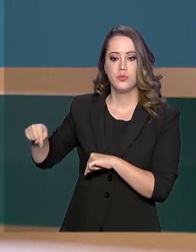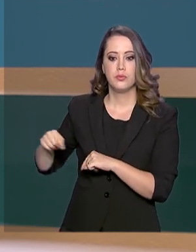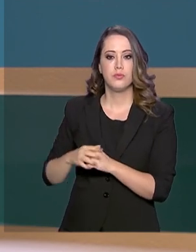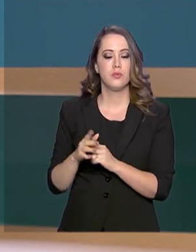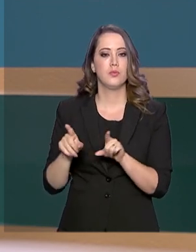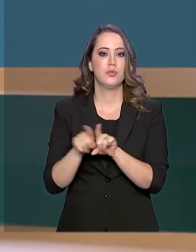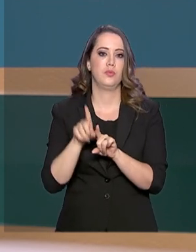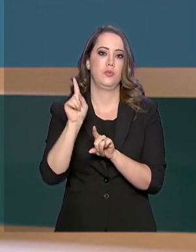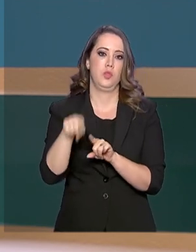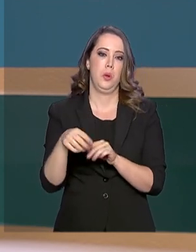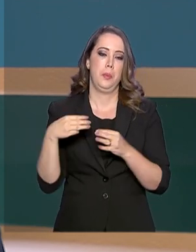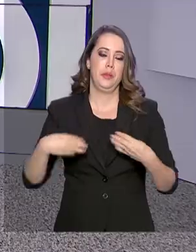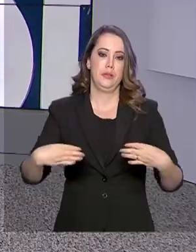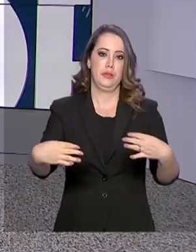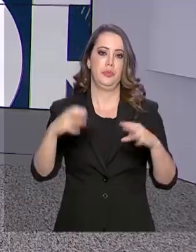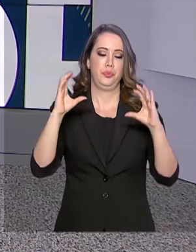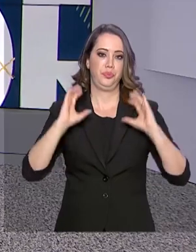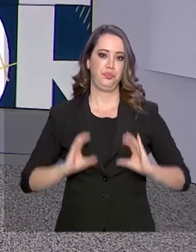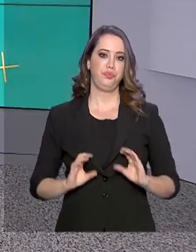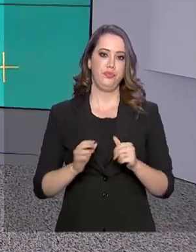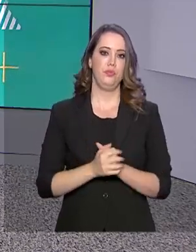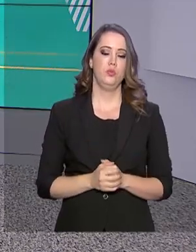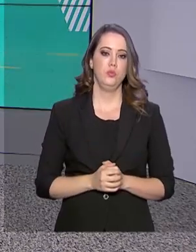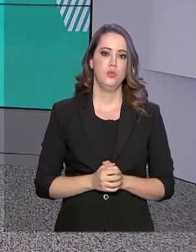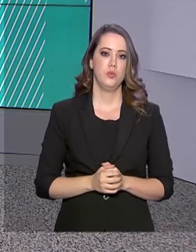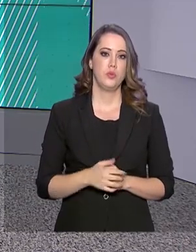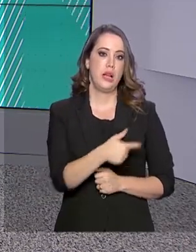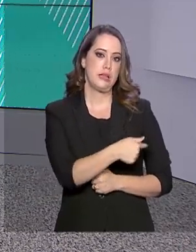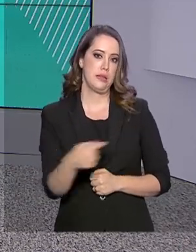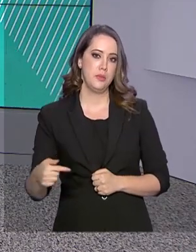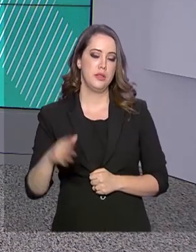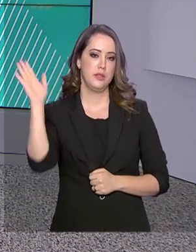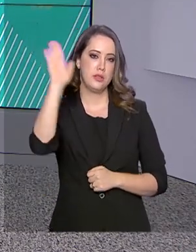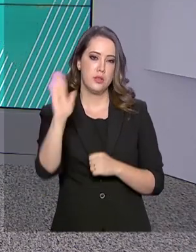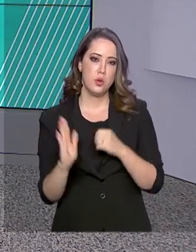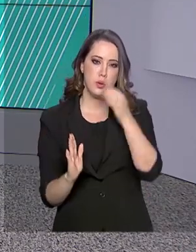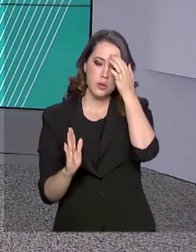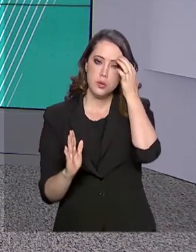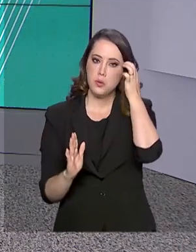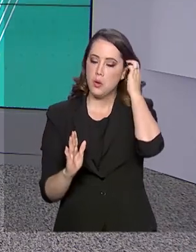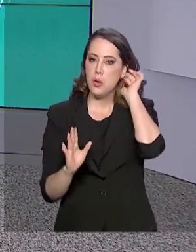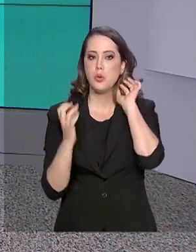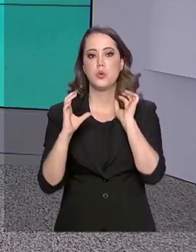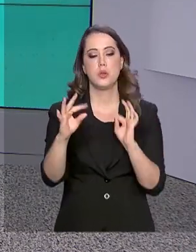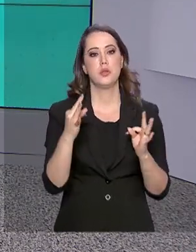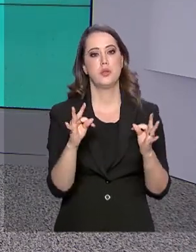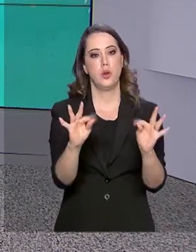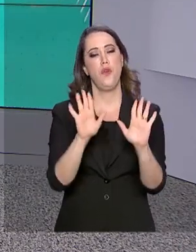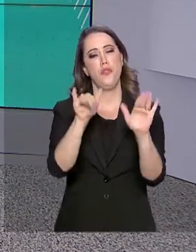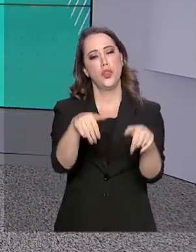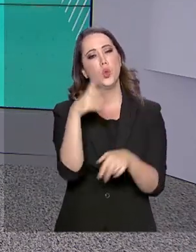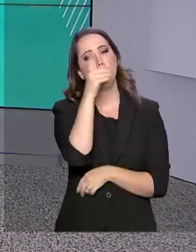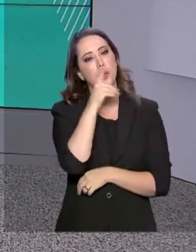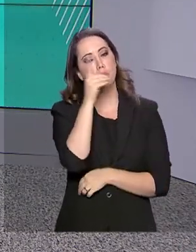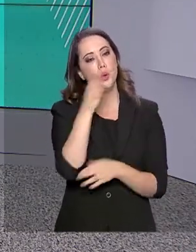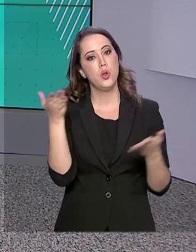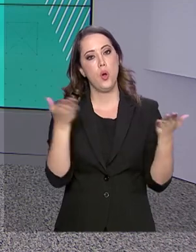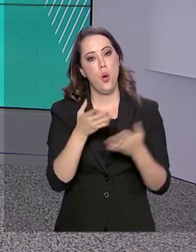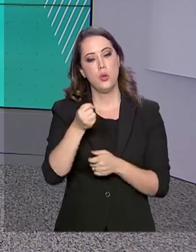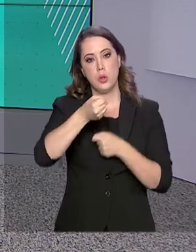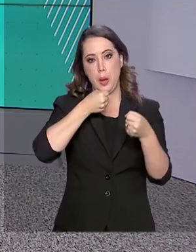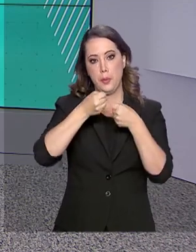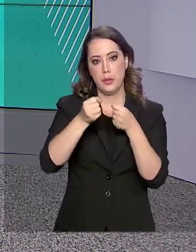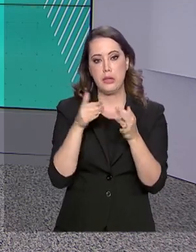do Ministério da Cidadania. E a Semana Nacional de Ciência e Tecnologia, aqui em Brasília, termina neste domingo. E hoje, nossa